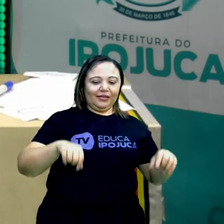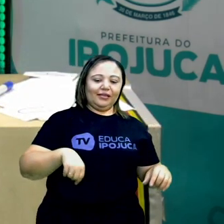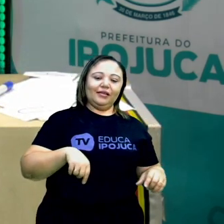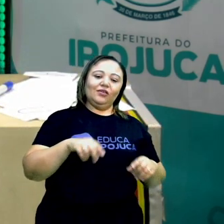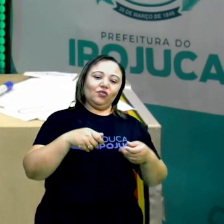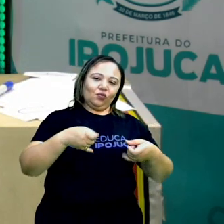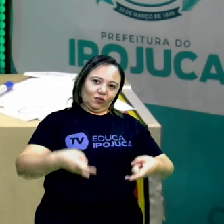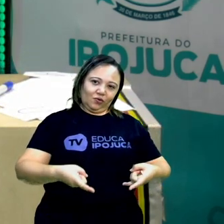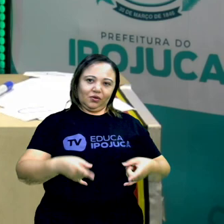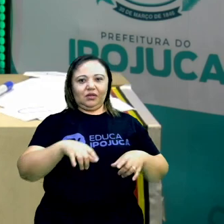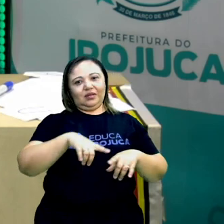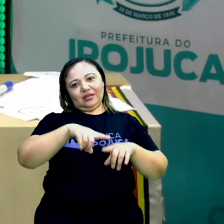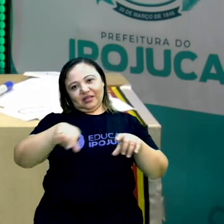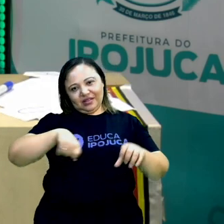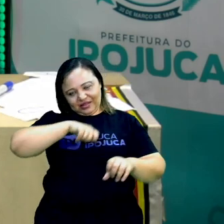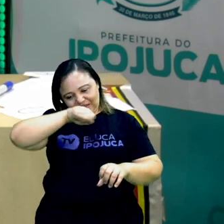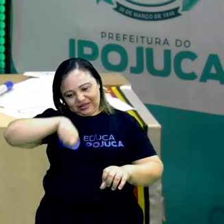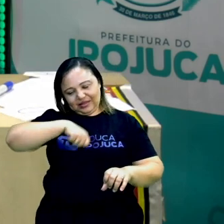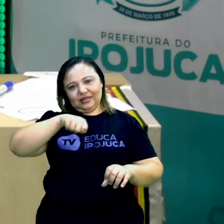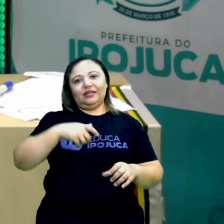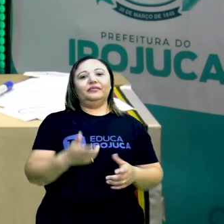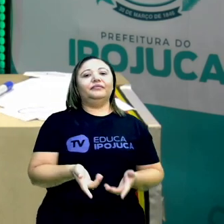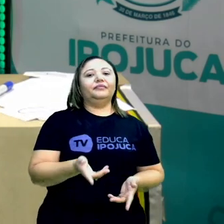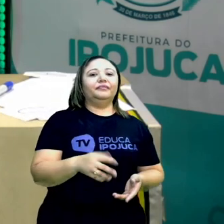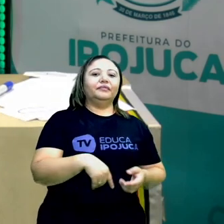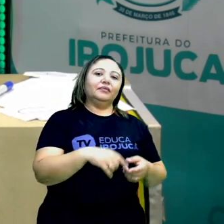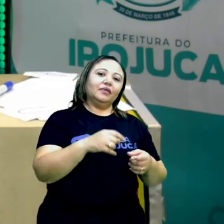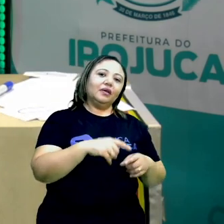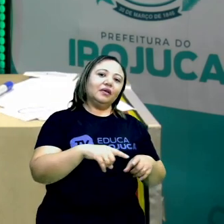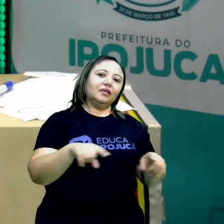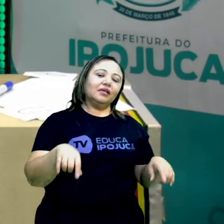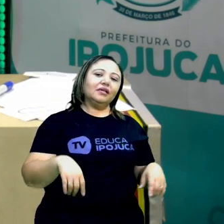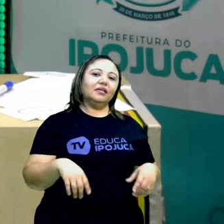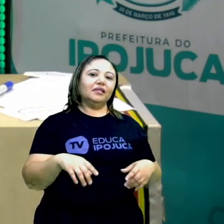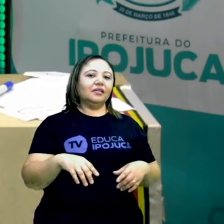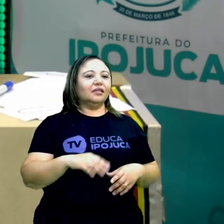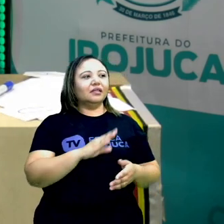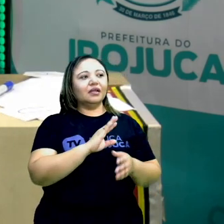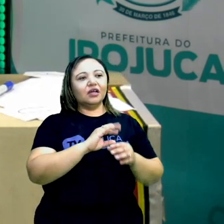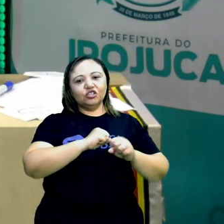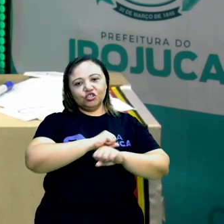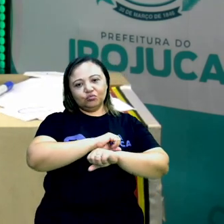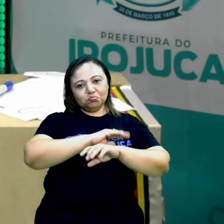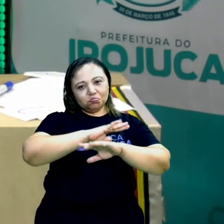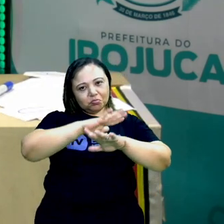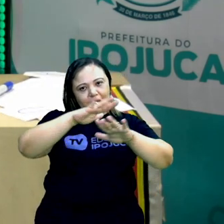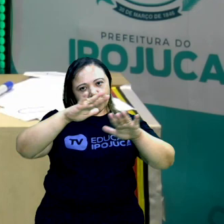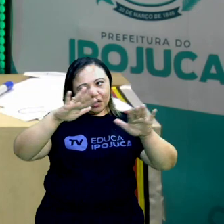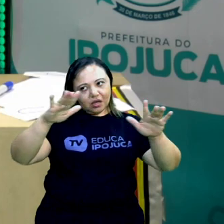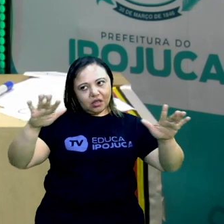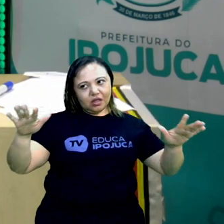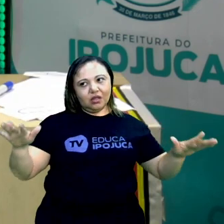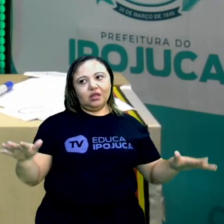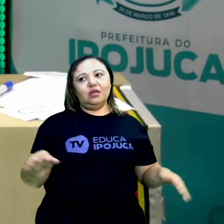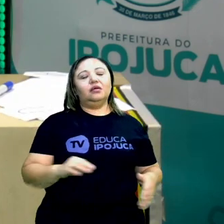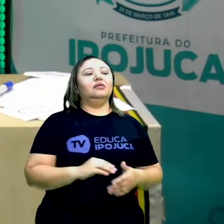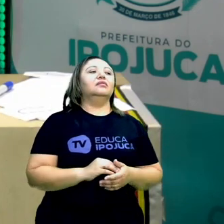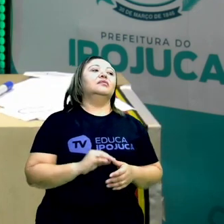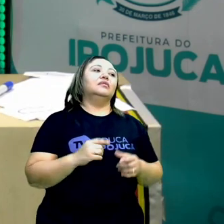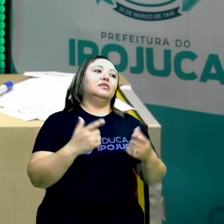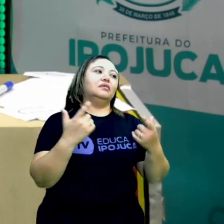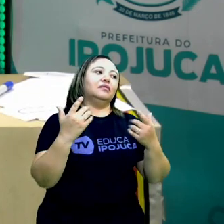quarto, ó, na sala, no quintal. Vai lá e espalha essas vogais